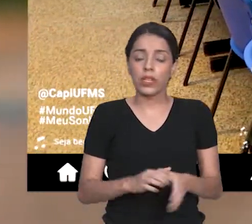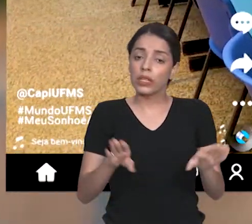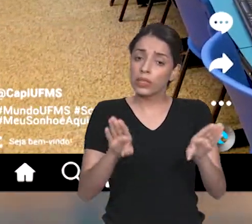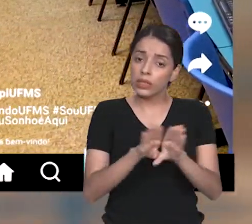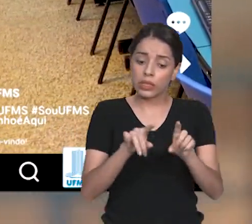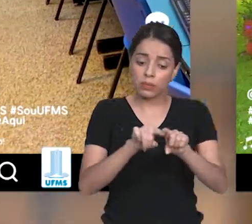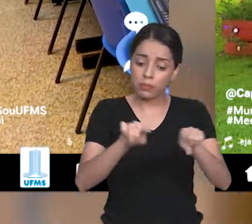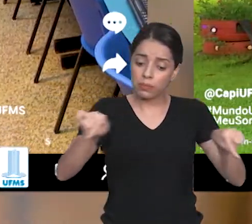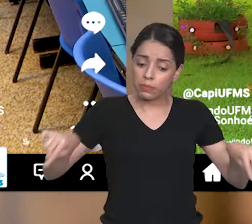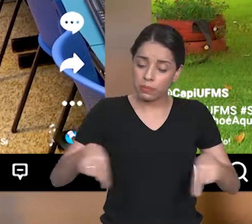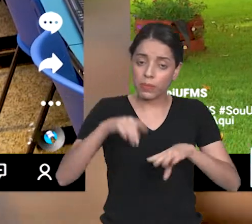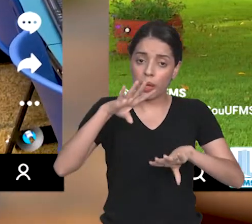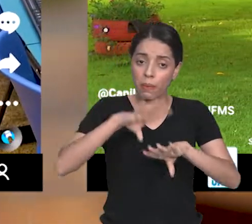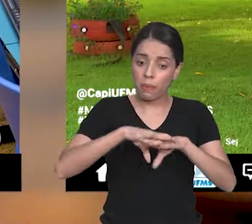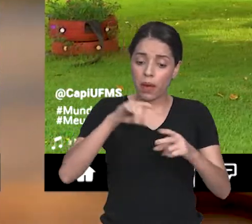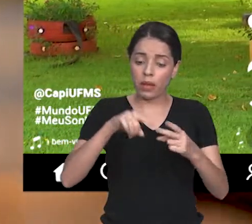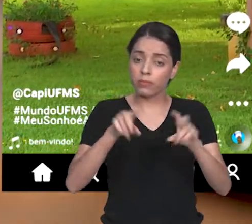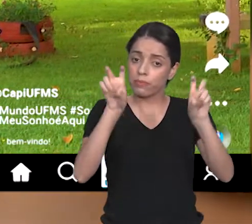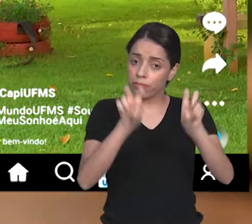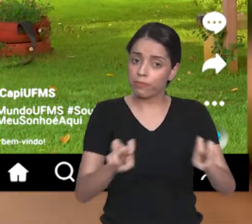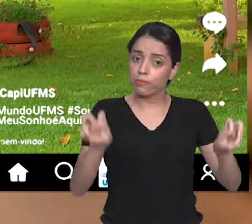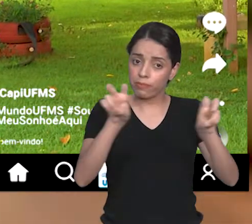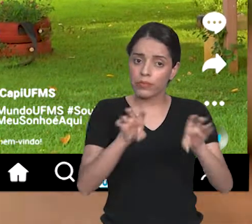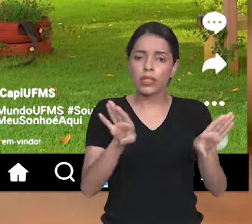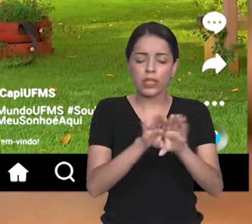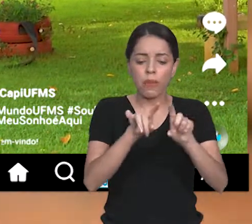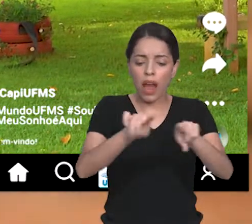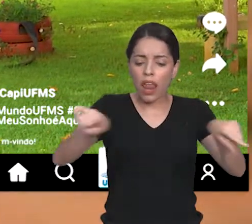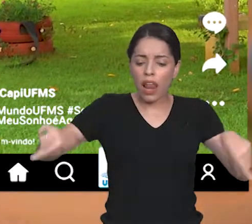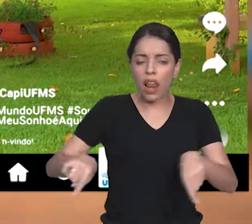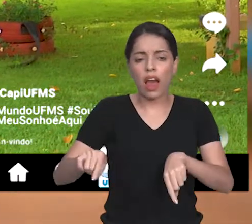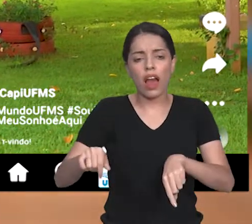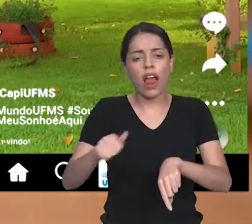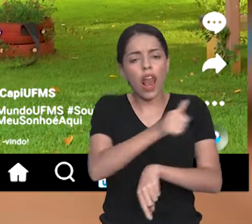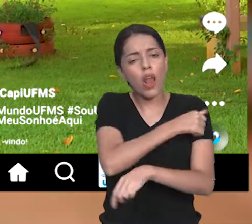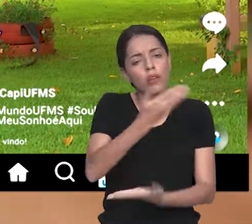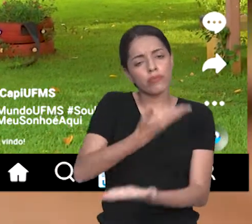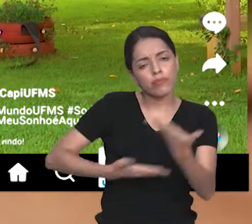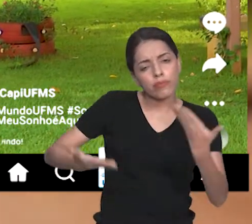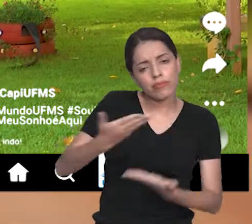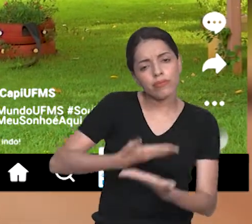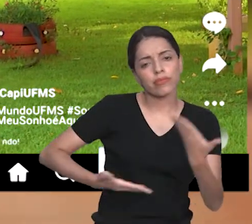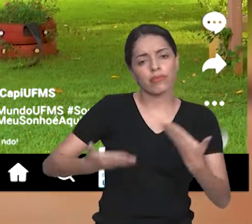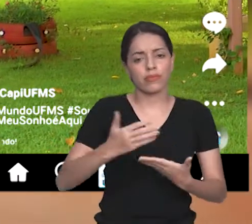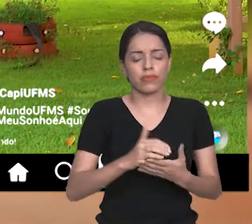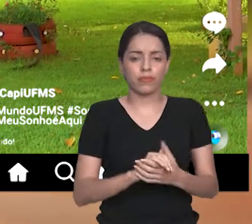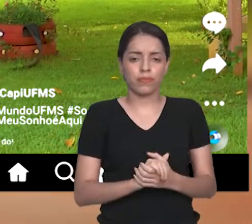Além de laboratórios de matemática e de informática e os espaços de convivência.